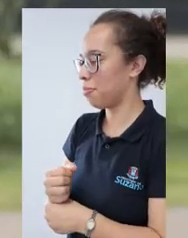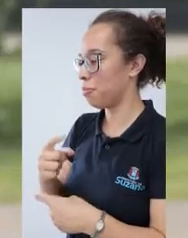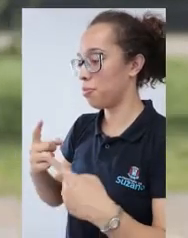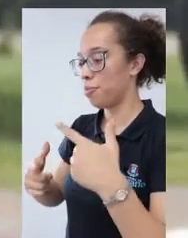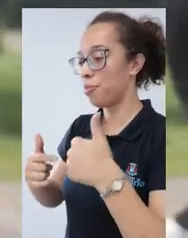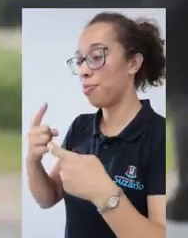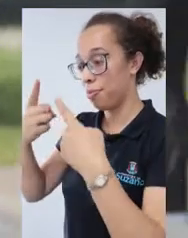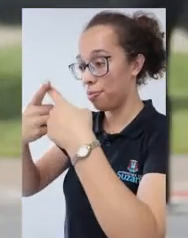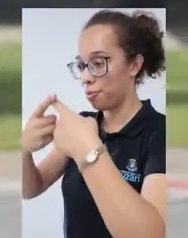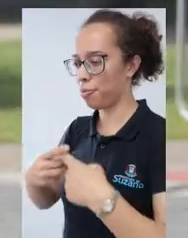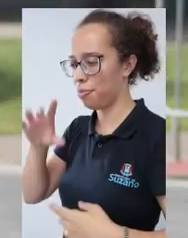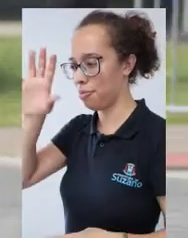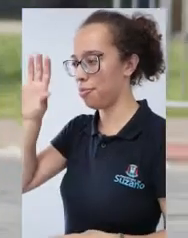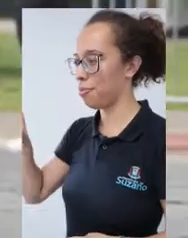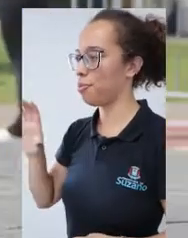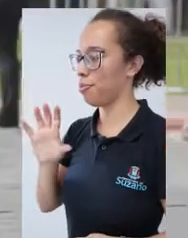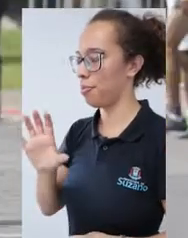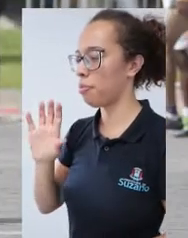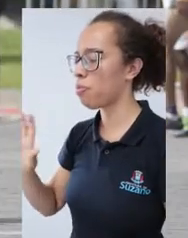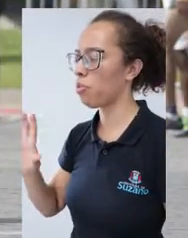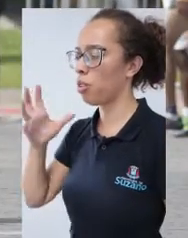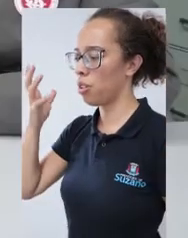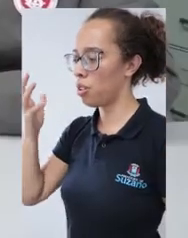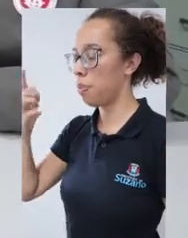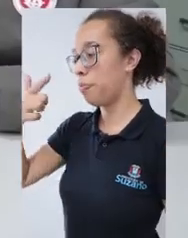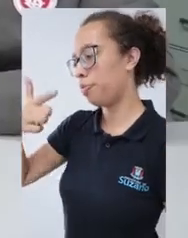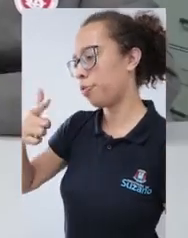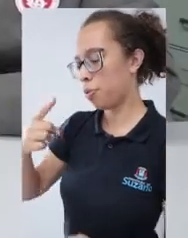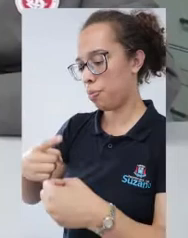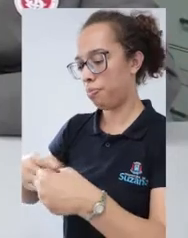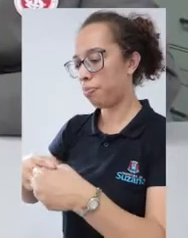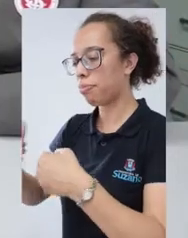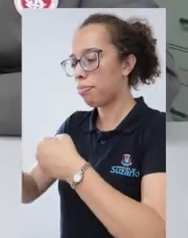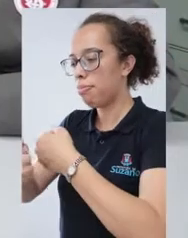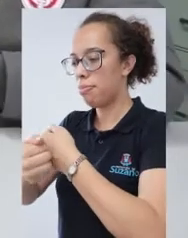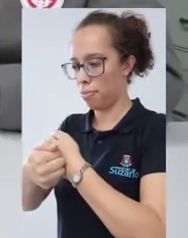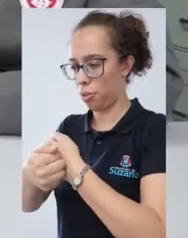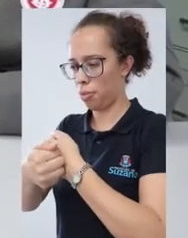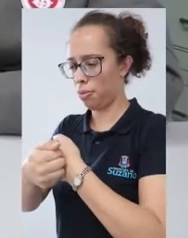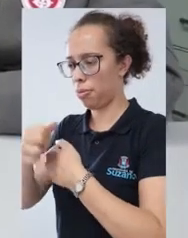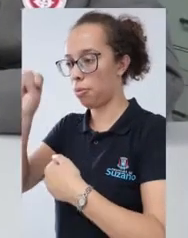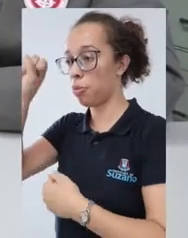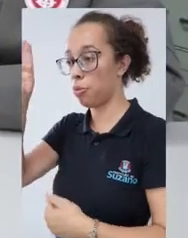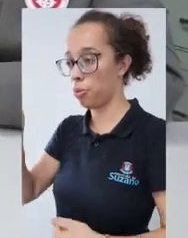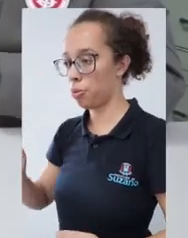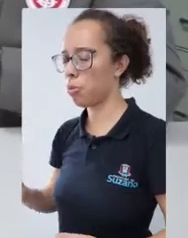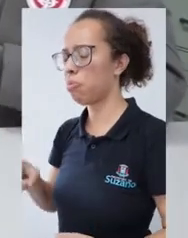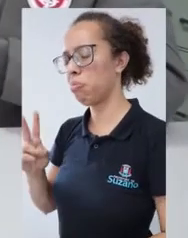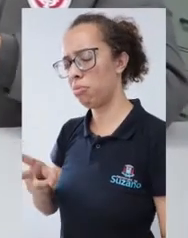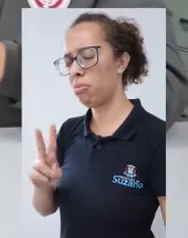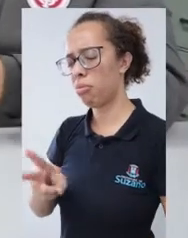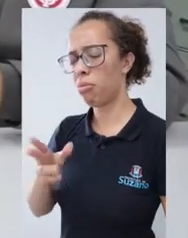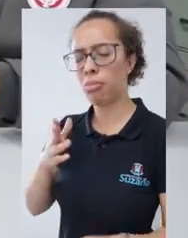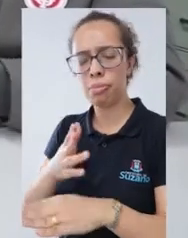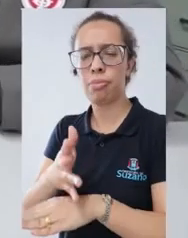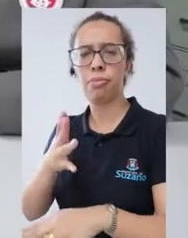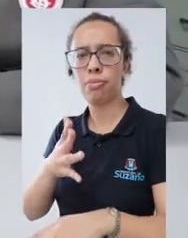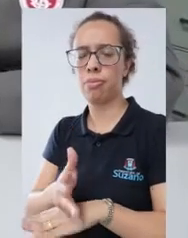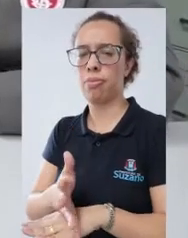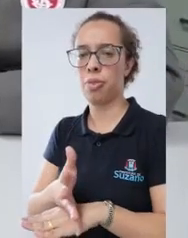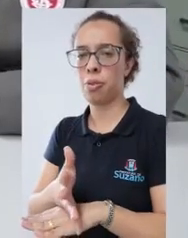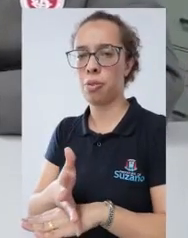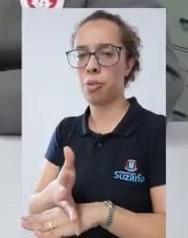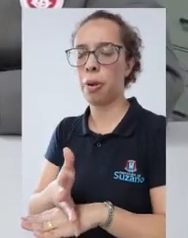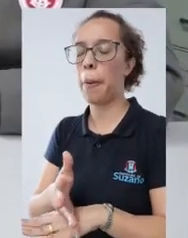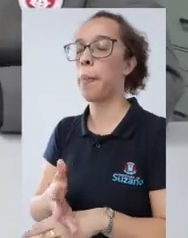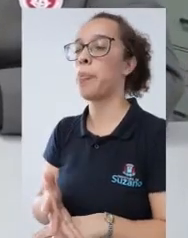Sebastião e Iliabela. Sediando nas duas cidades as atividades esportivas. Esse ano sempre teve uma atividade muito intensa nos